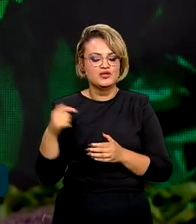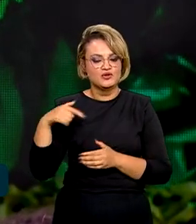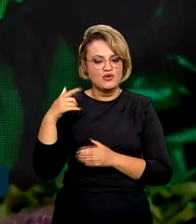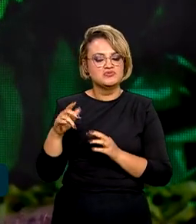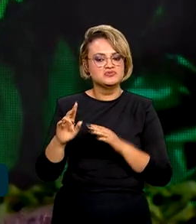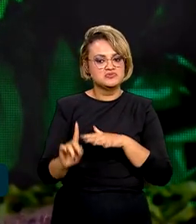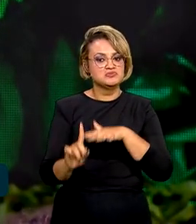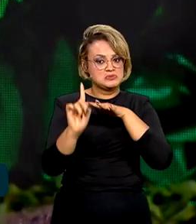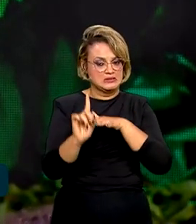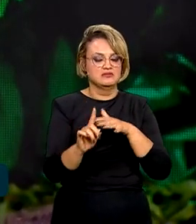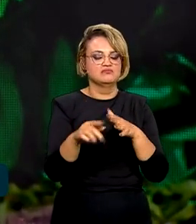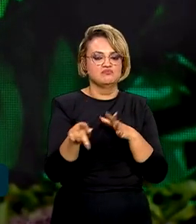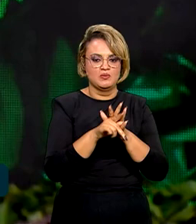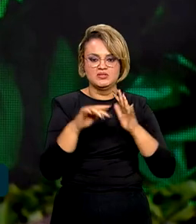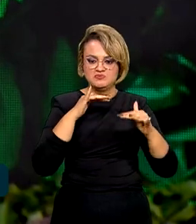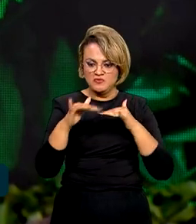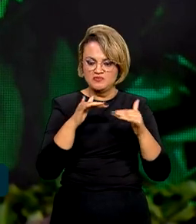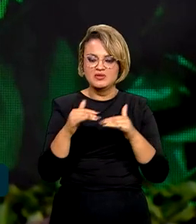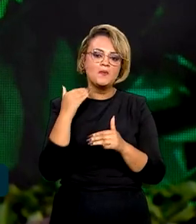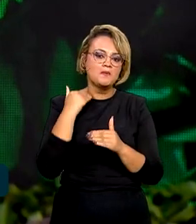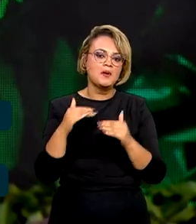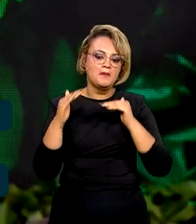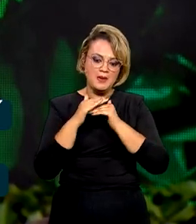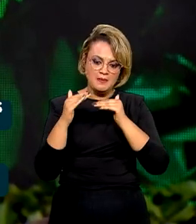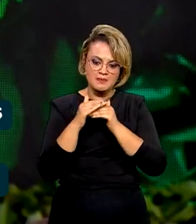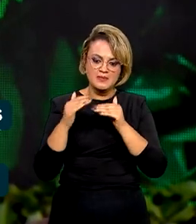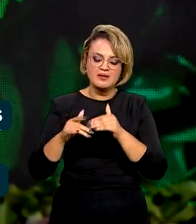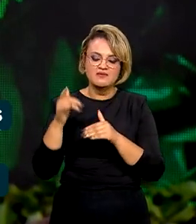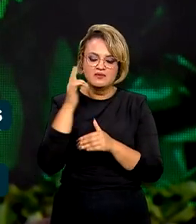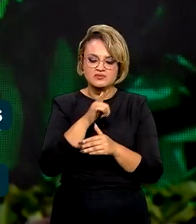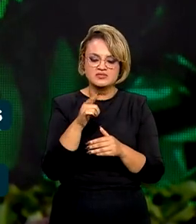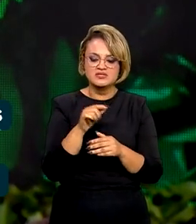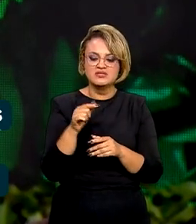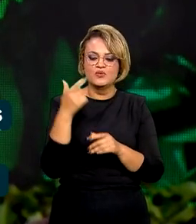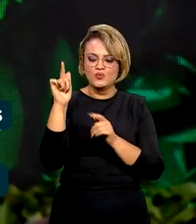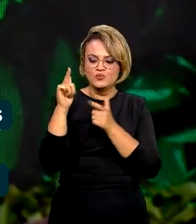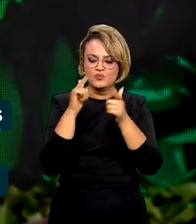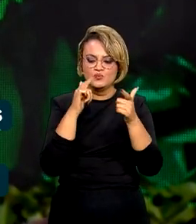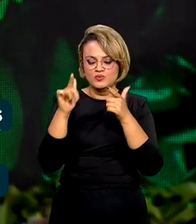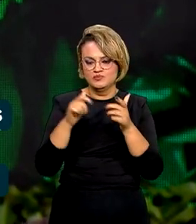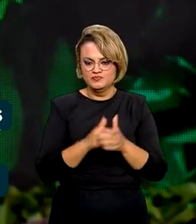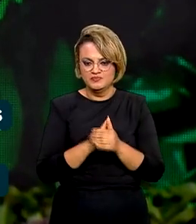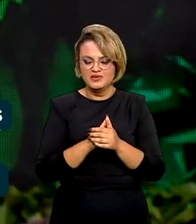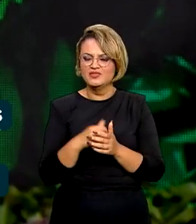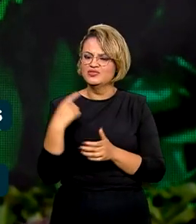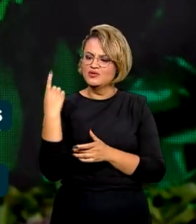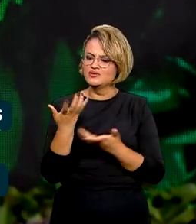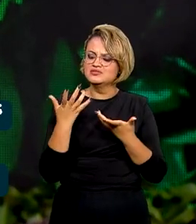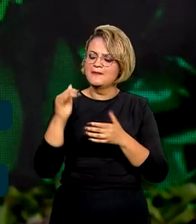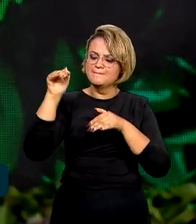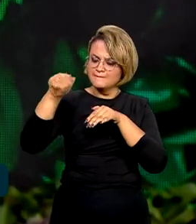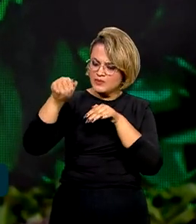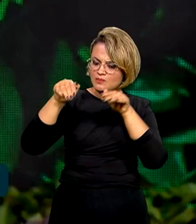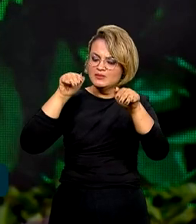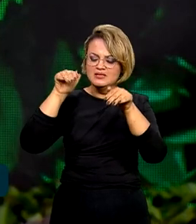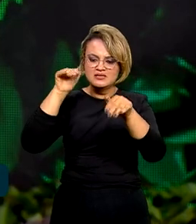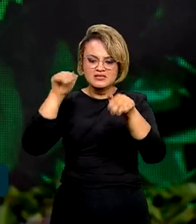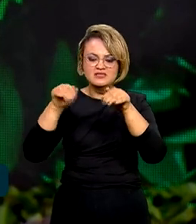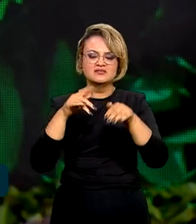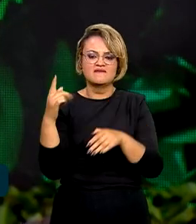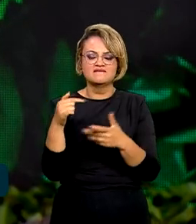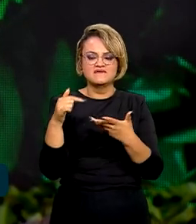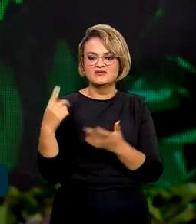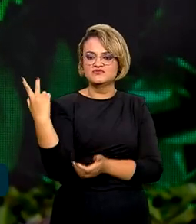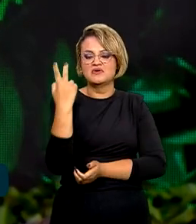movimentos, o BB se compromete em levar essas causas para além de suas portas. Desejamos mobilizar toda a cadeia de